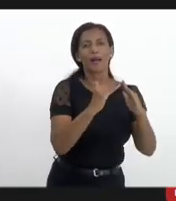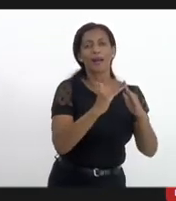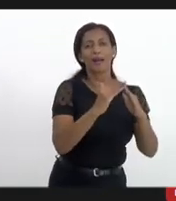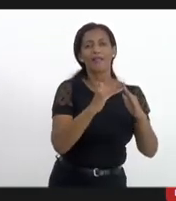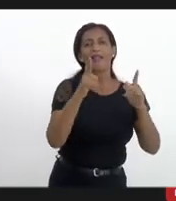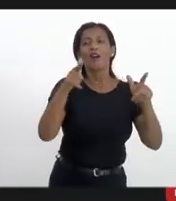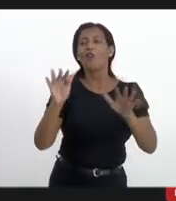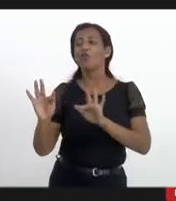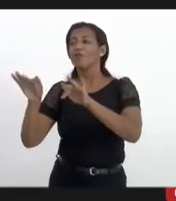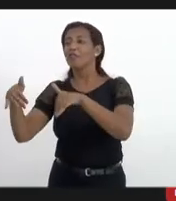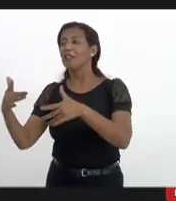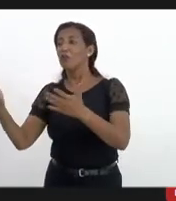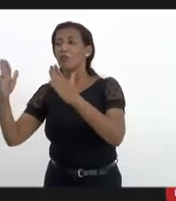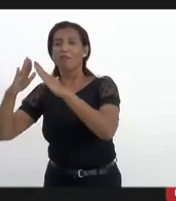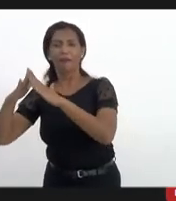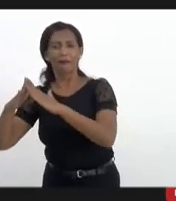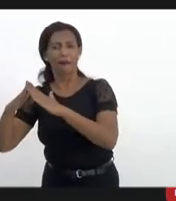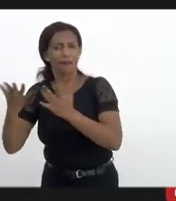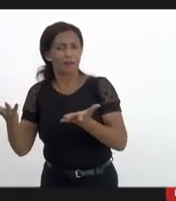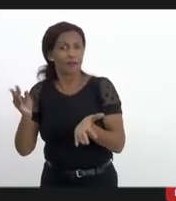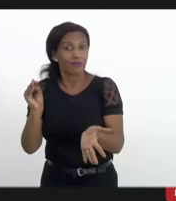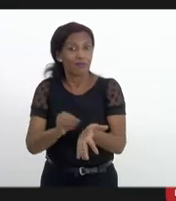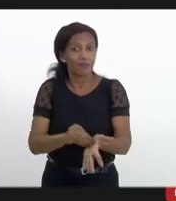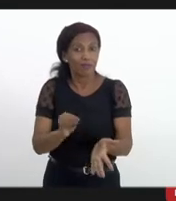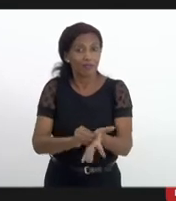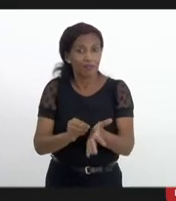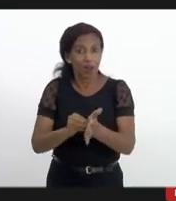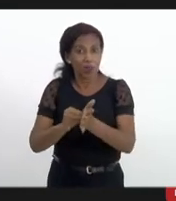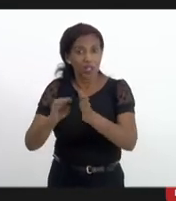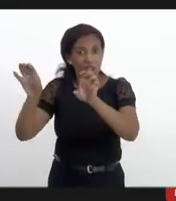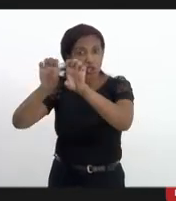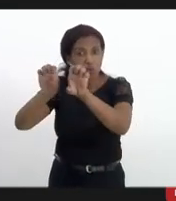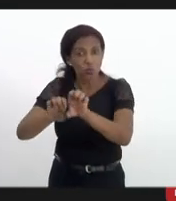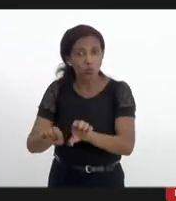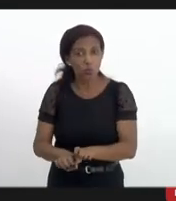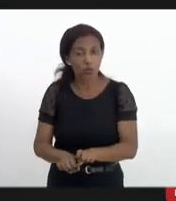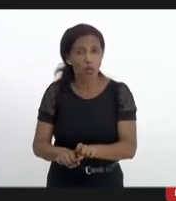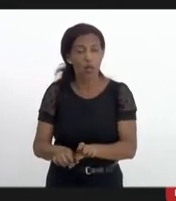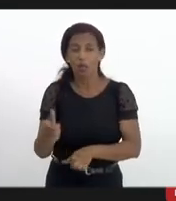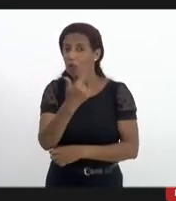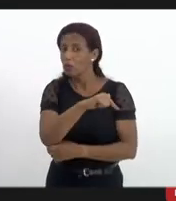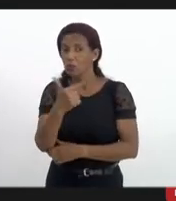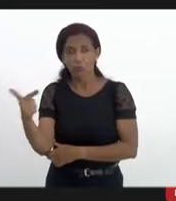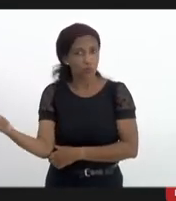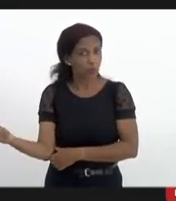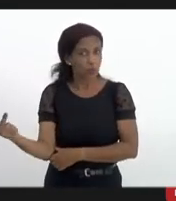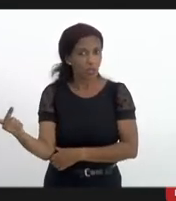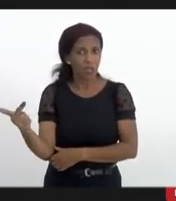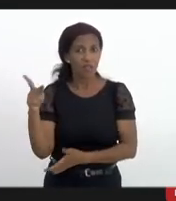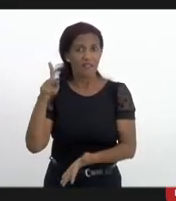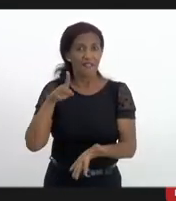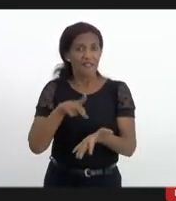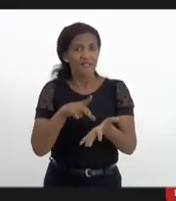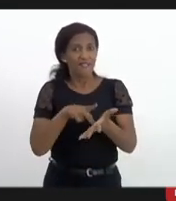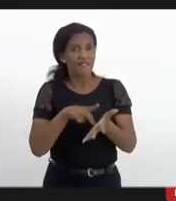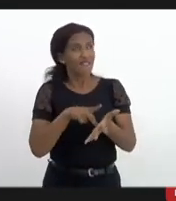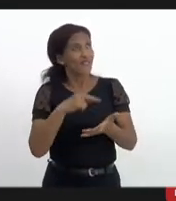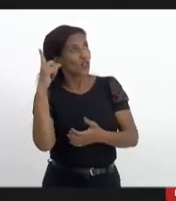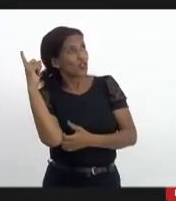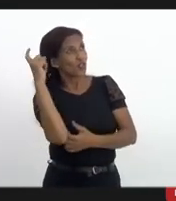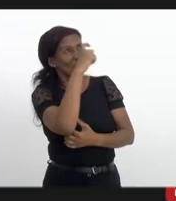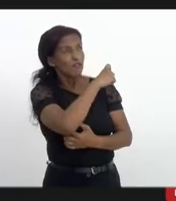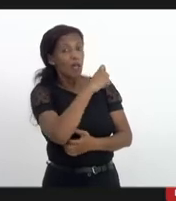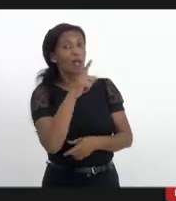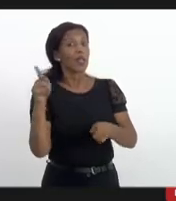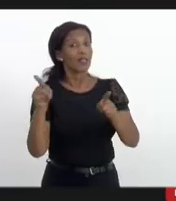e aí nessa completa falta de ordenamento urbano eles fazem disso verdadeiros bunkers e muito